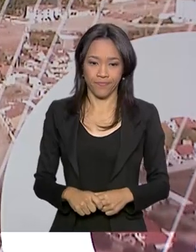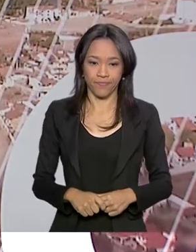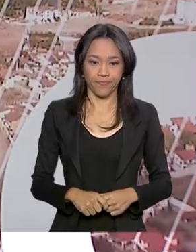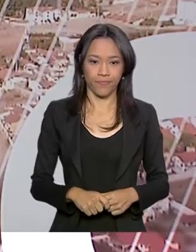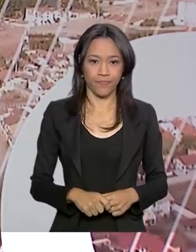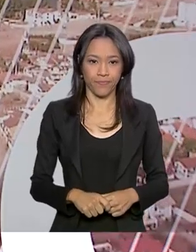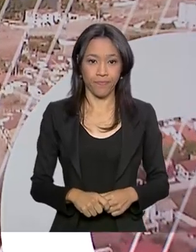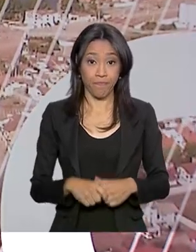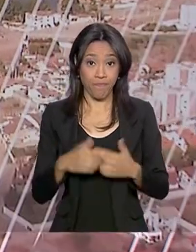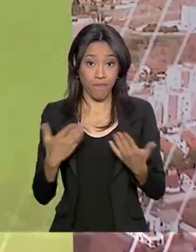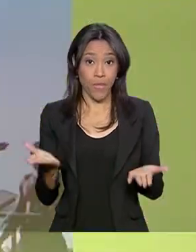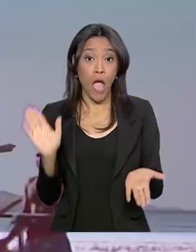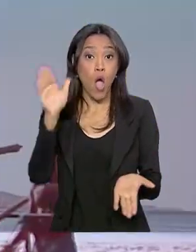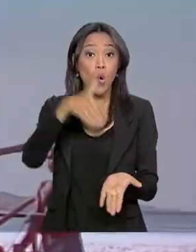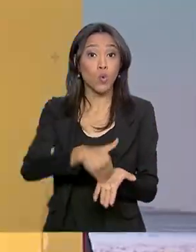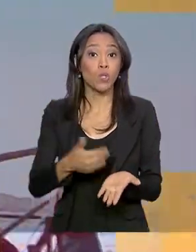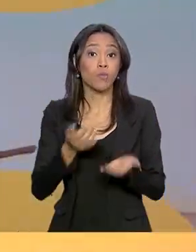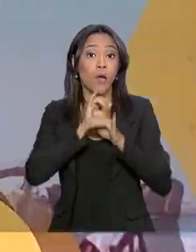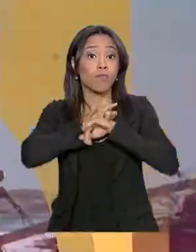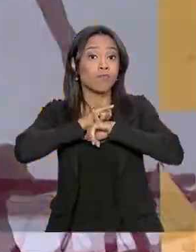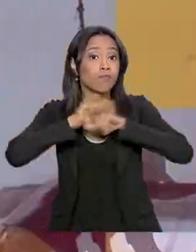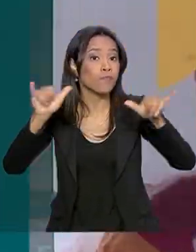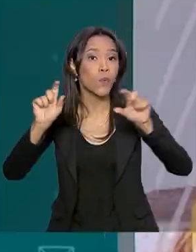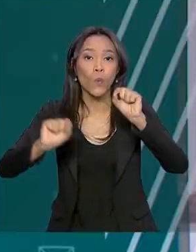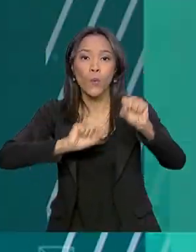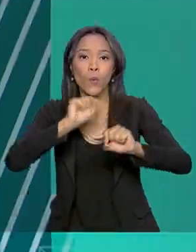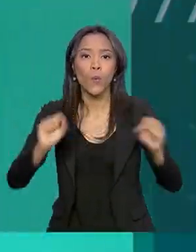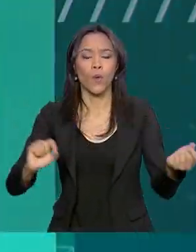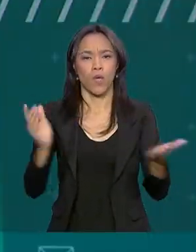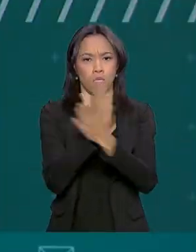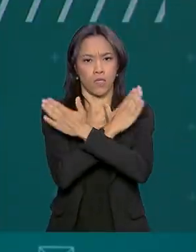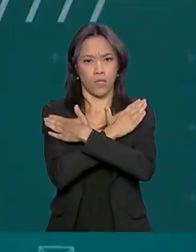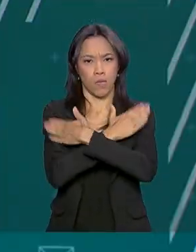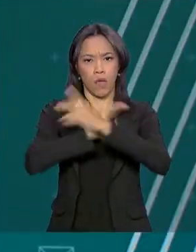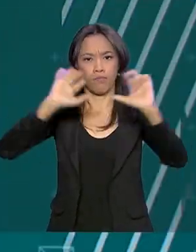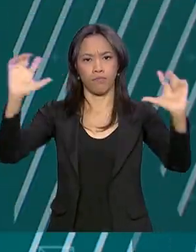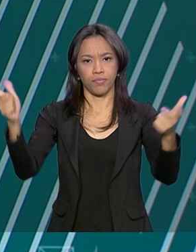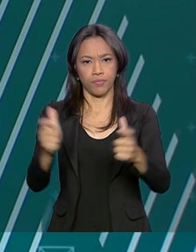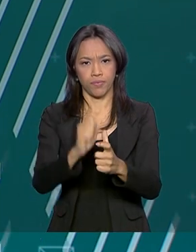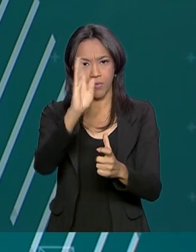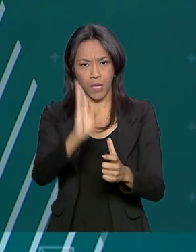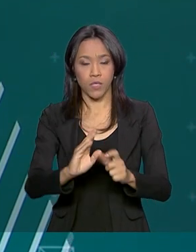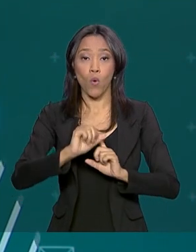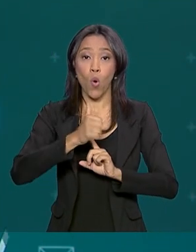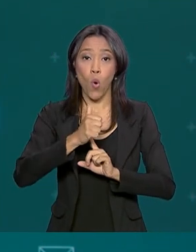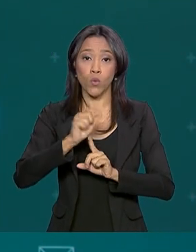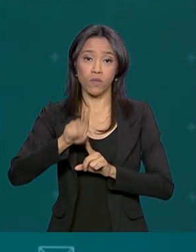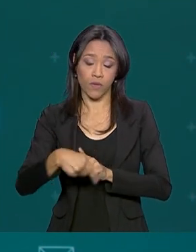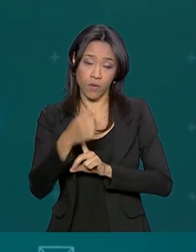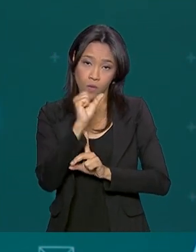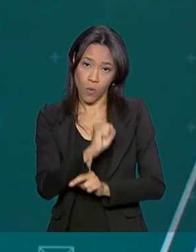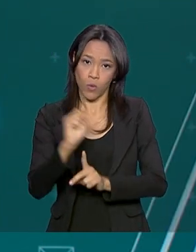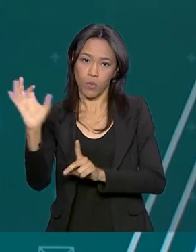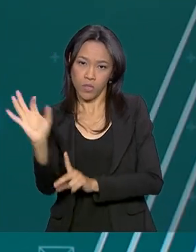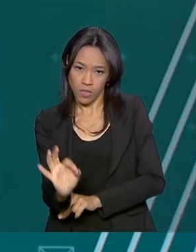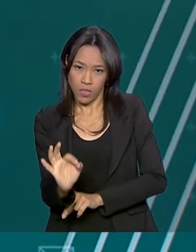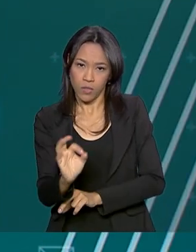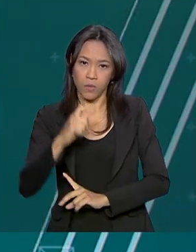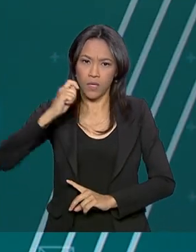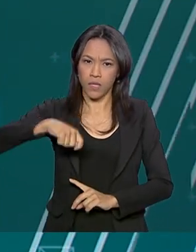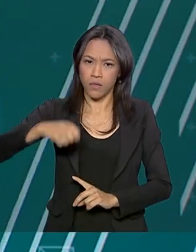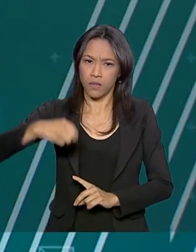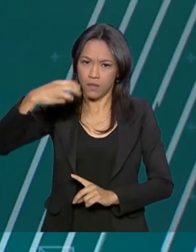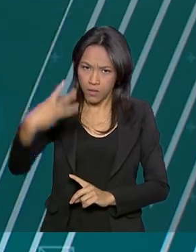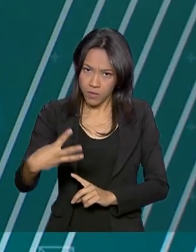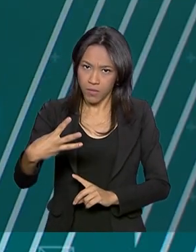E uma última notícia, o desemprego no país caiu para 11,8% no trimestre